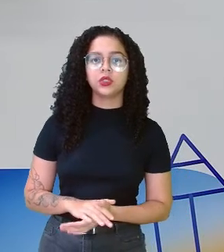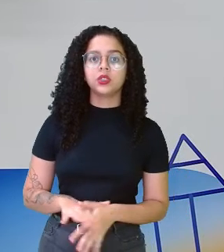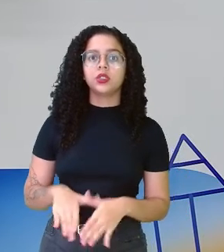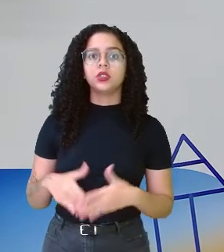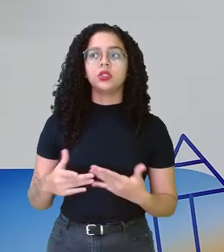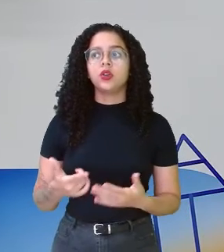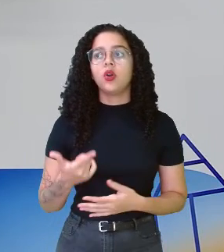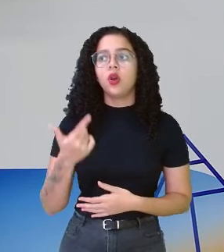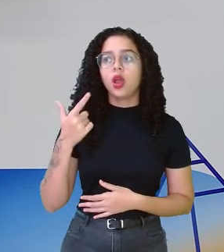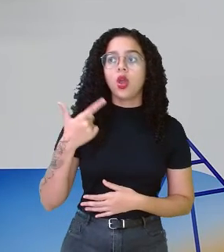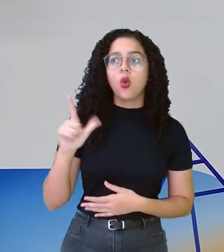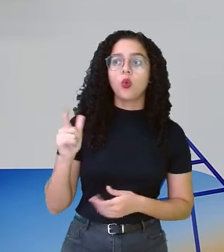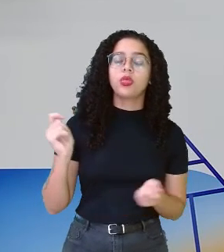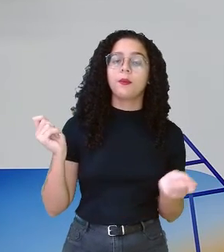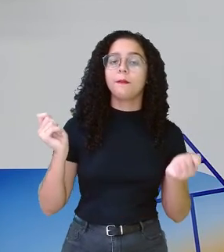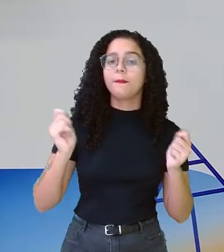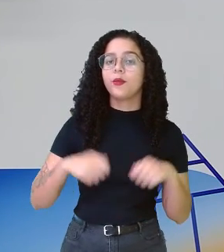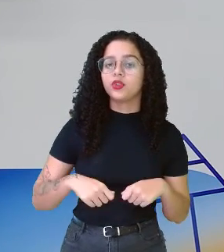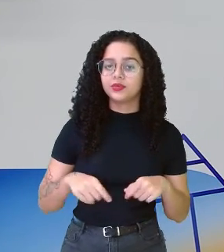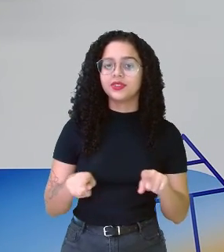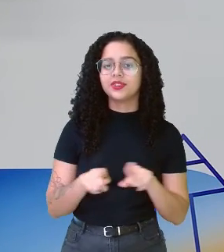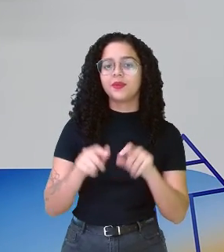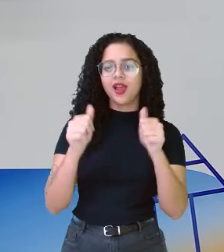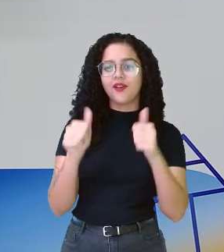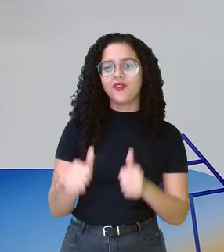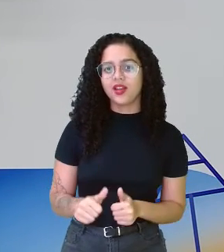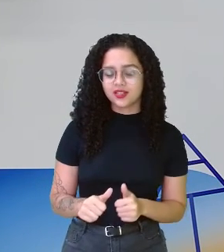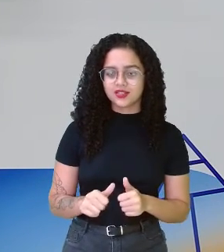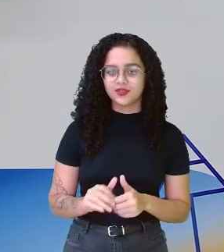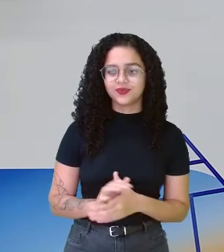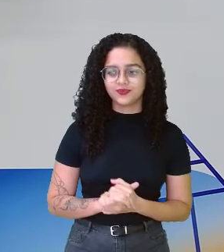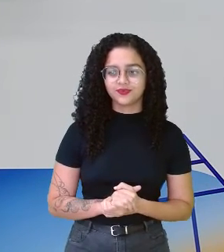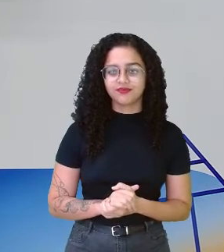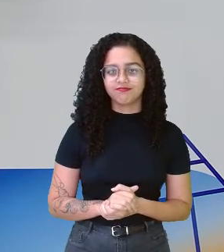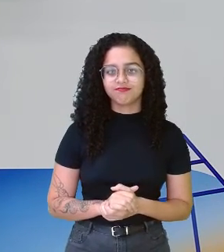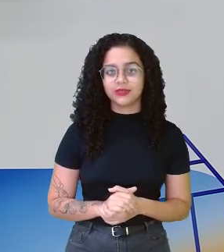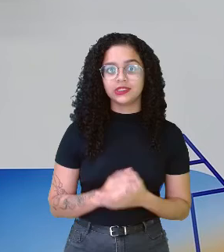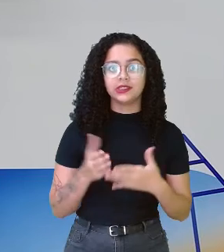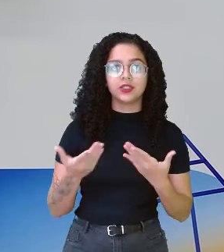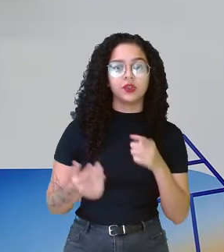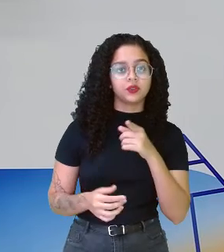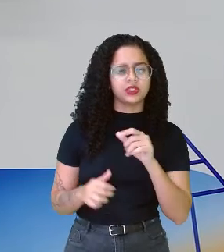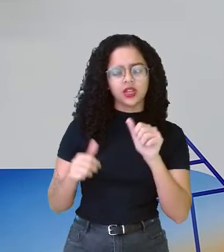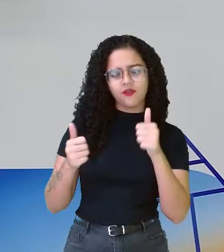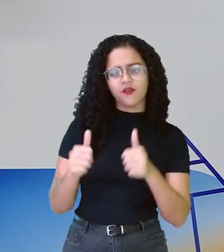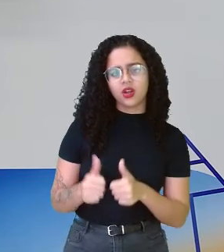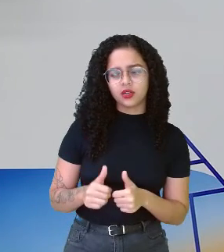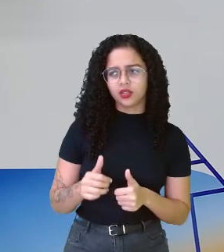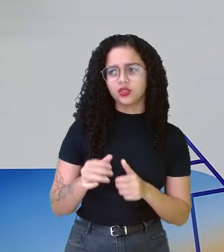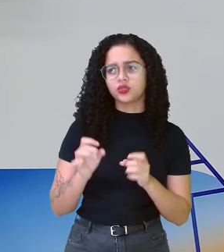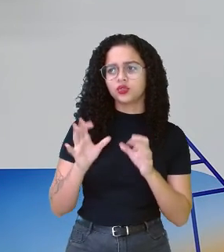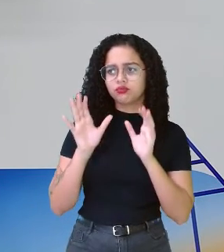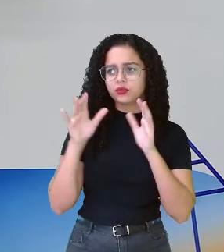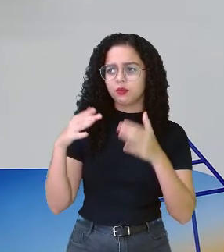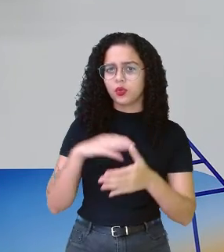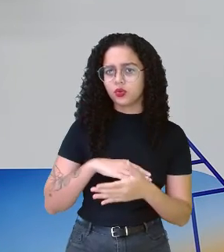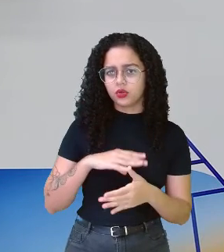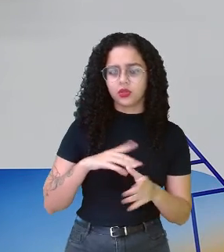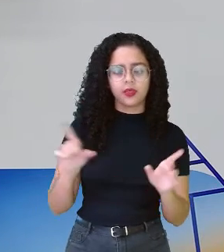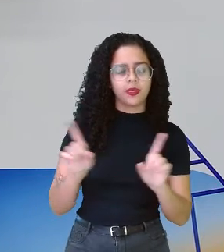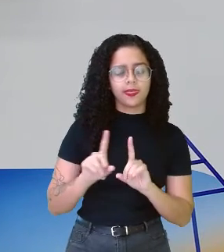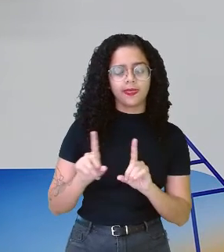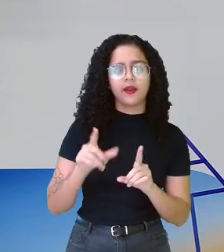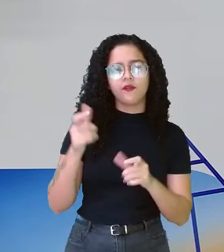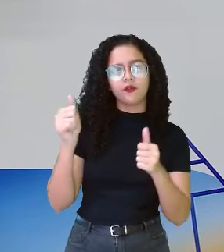uma outra possibilidade também de avaliação. E aí, você não está avaliando a questão do português.